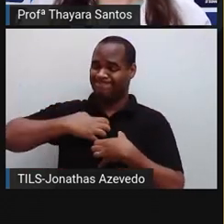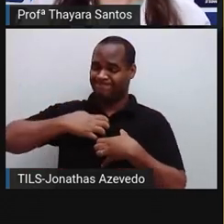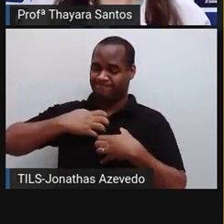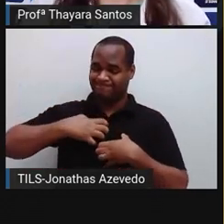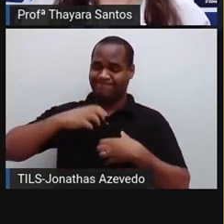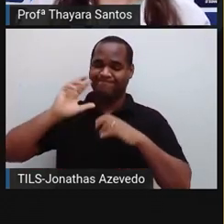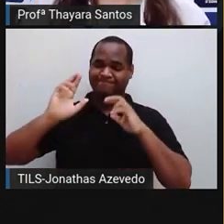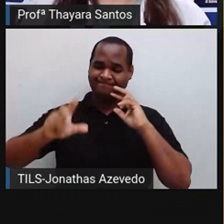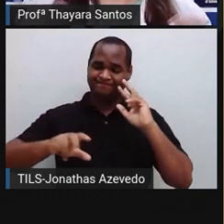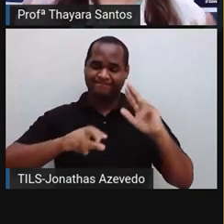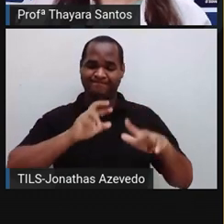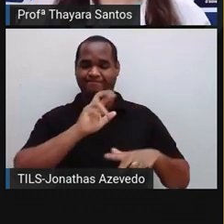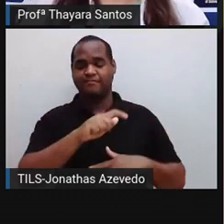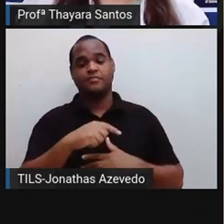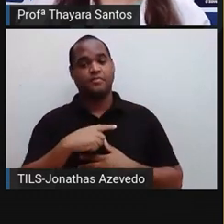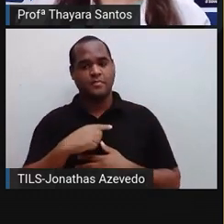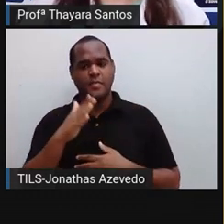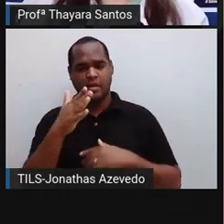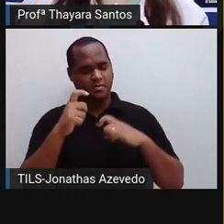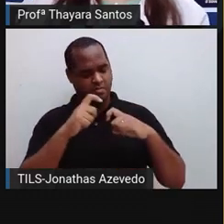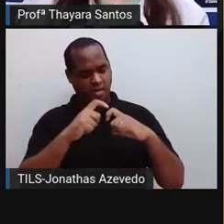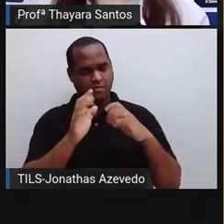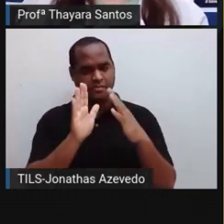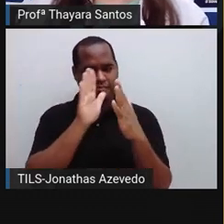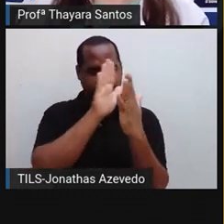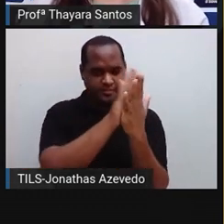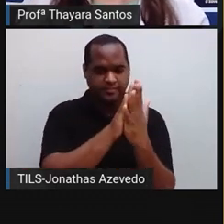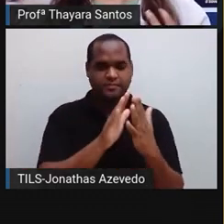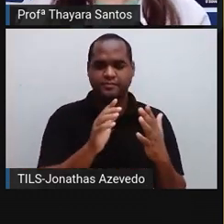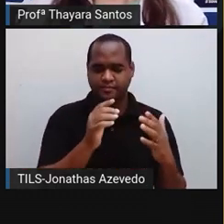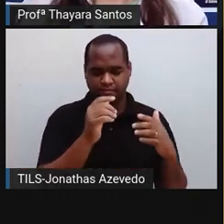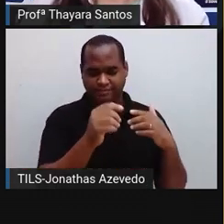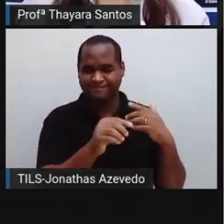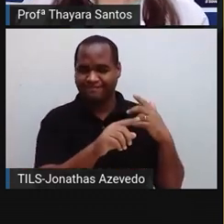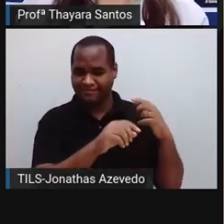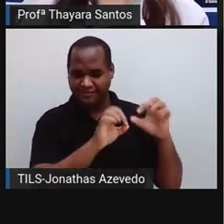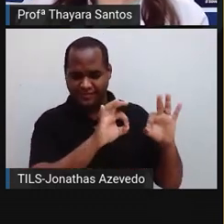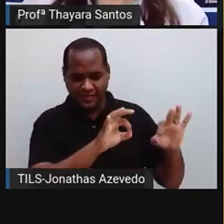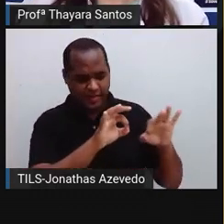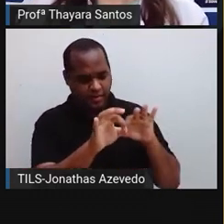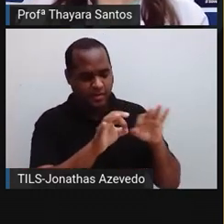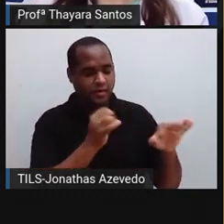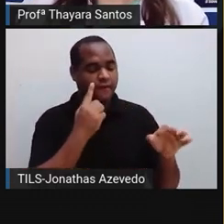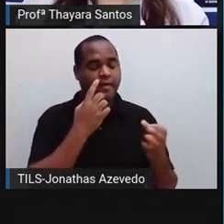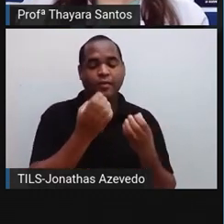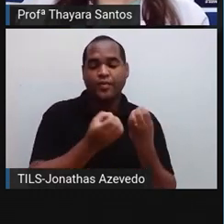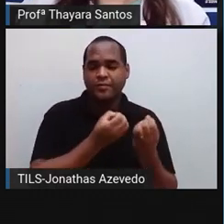vai até o médico, e ele vai prescrever o melhor tratamento para essas doenças.